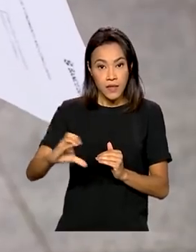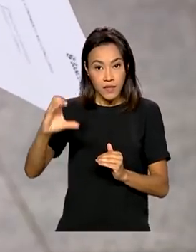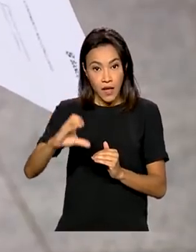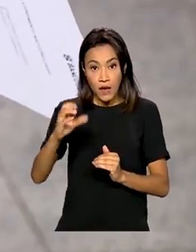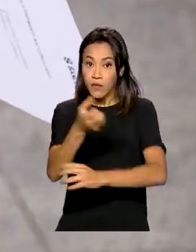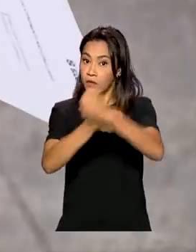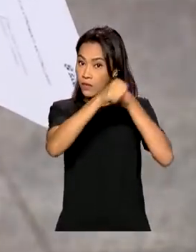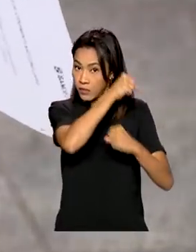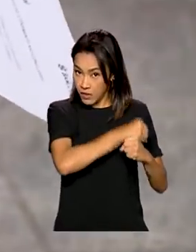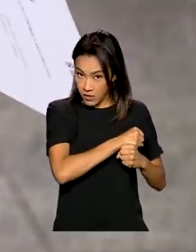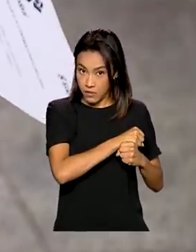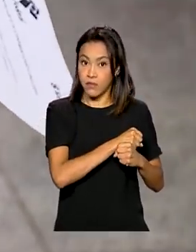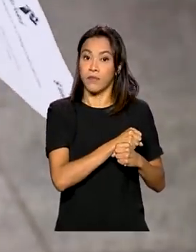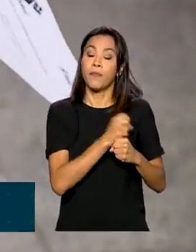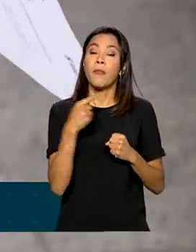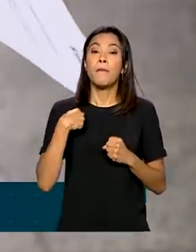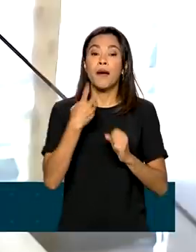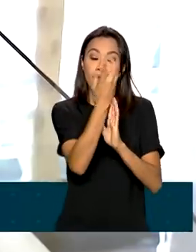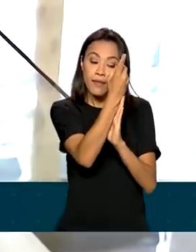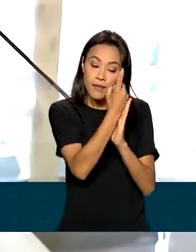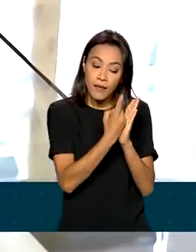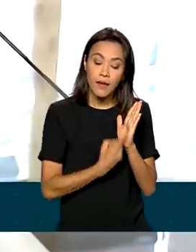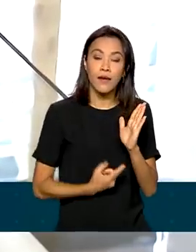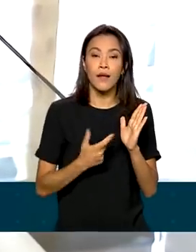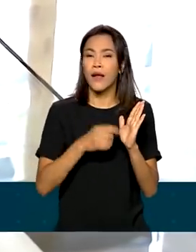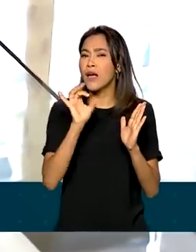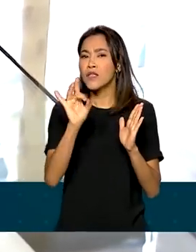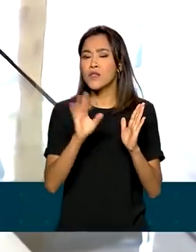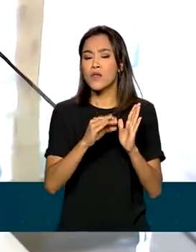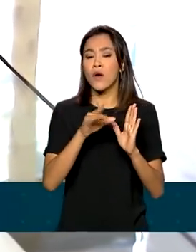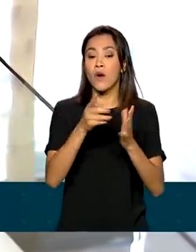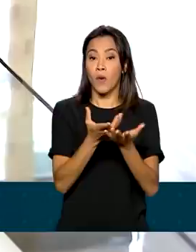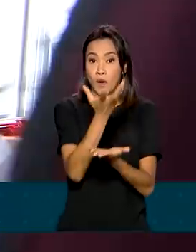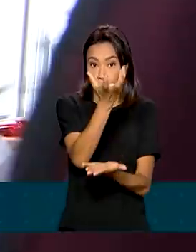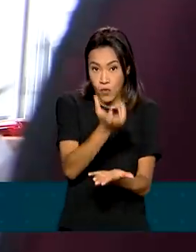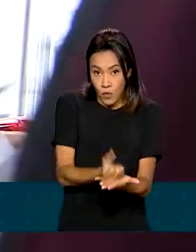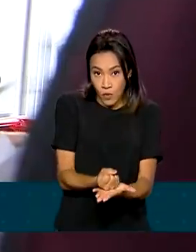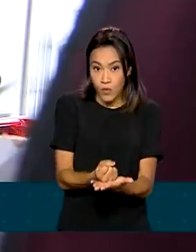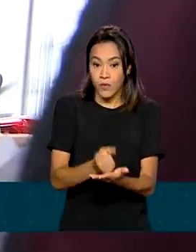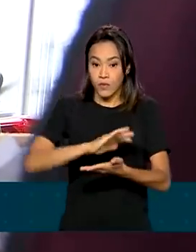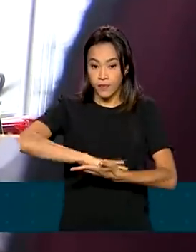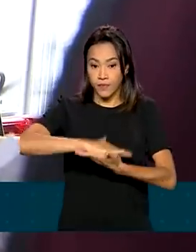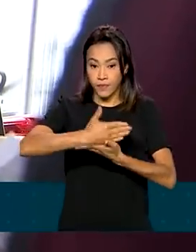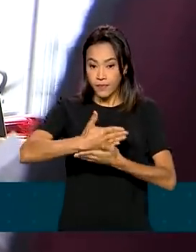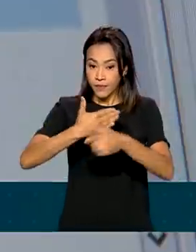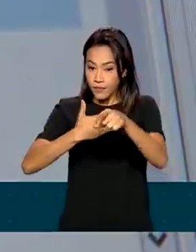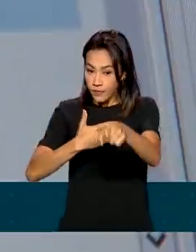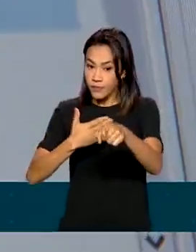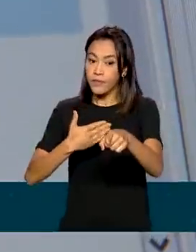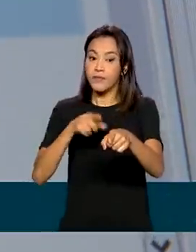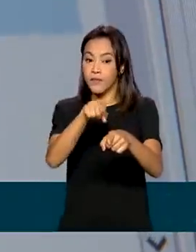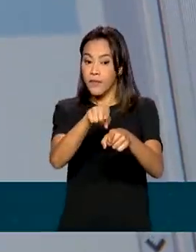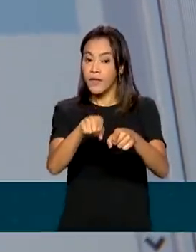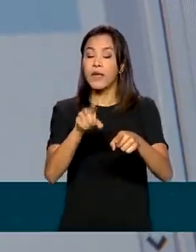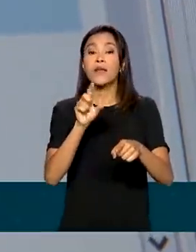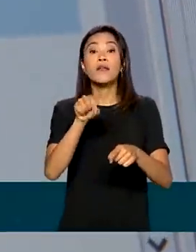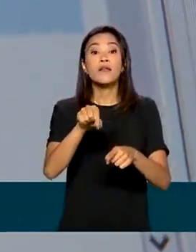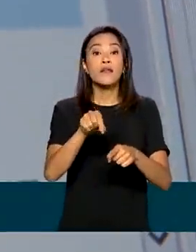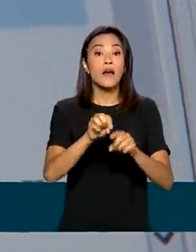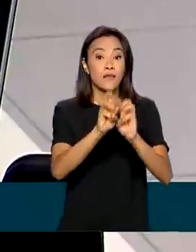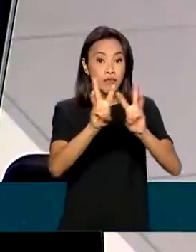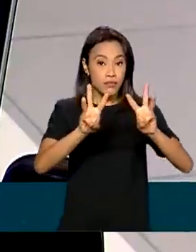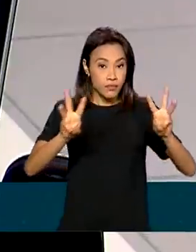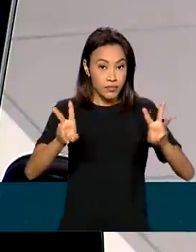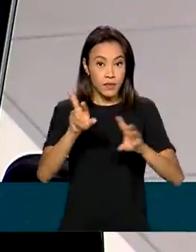2021. Para fazer a declaração, é só baixar o programa IRPF 2022 no site da